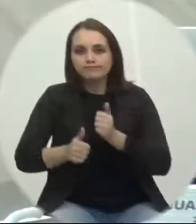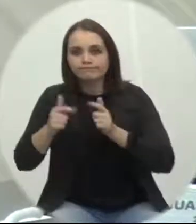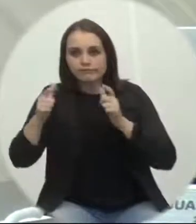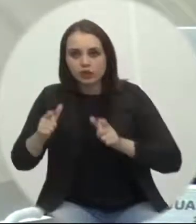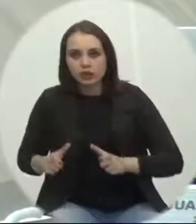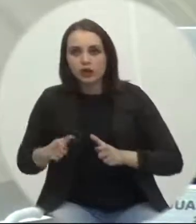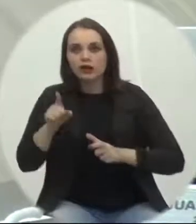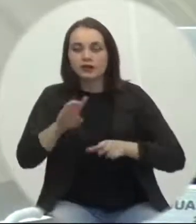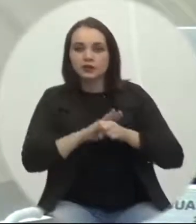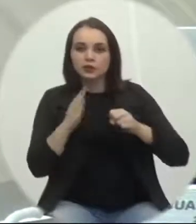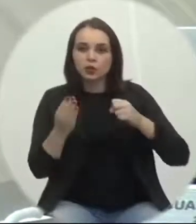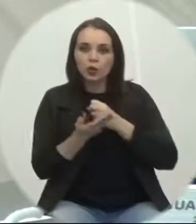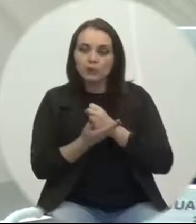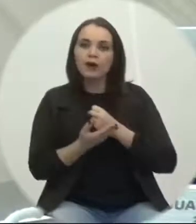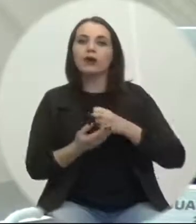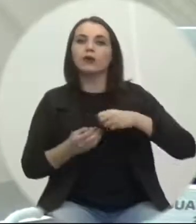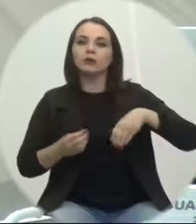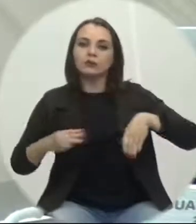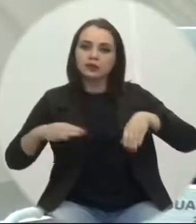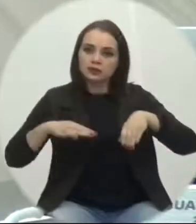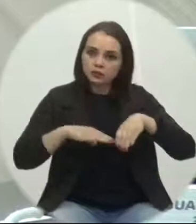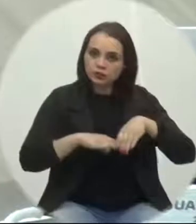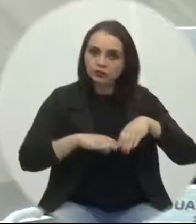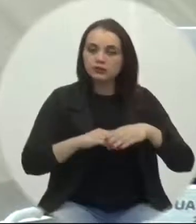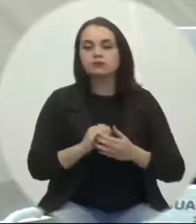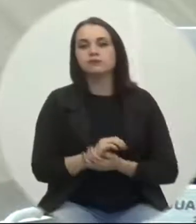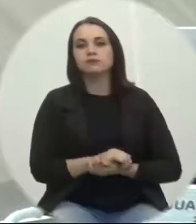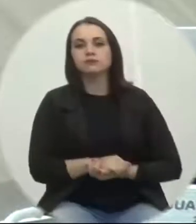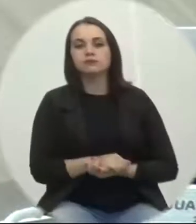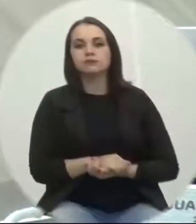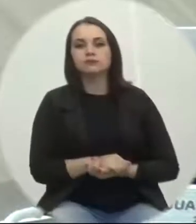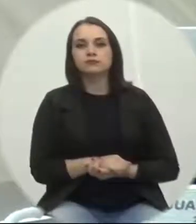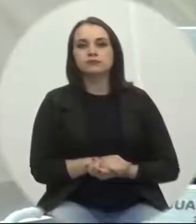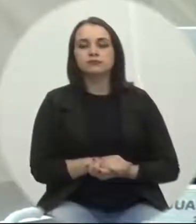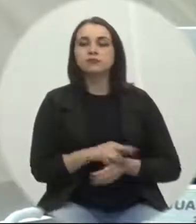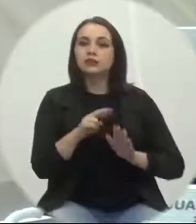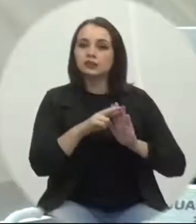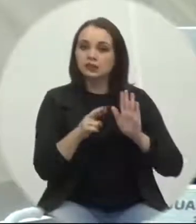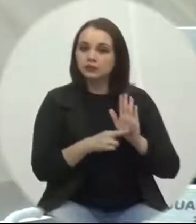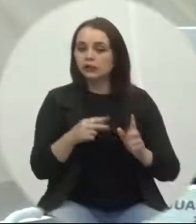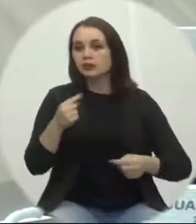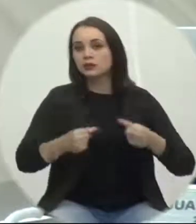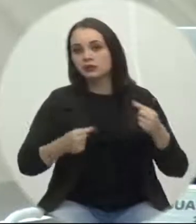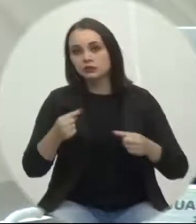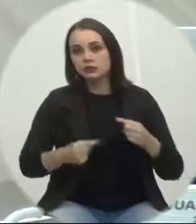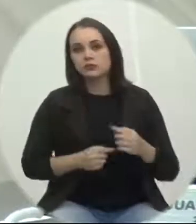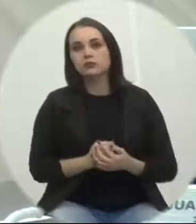Clarinda, Milhore de Luca, Anaíra e Aspolina de Luca. O requerimento está em discussão.